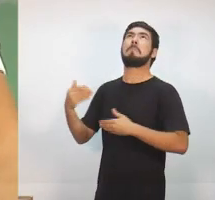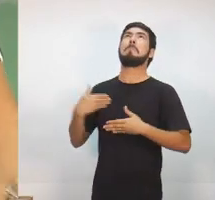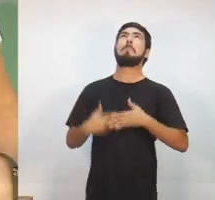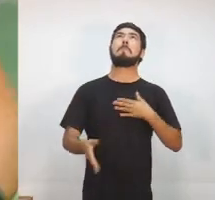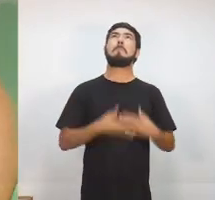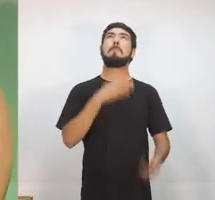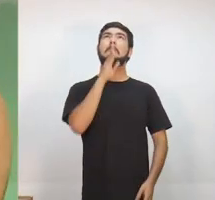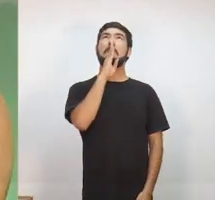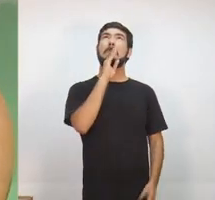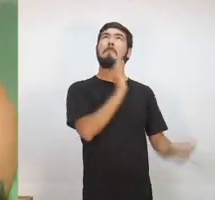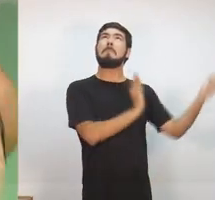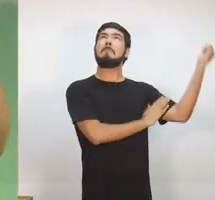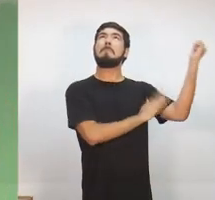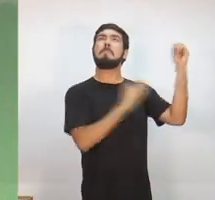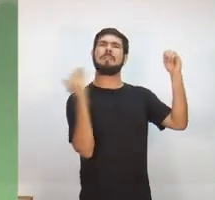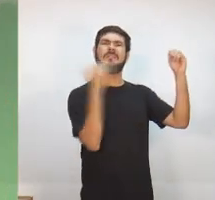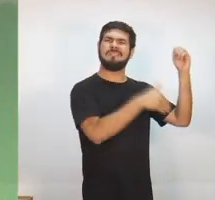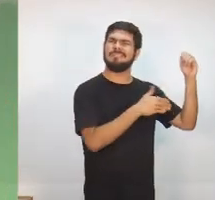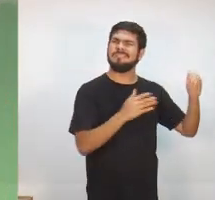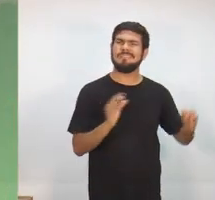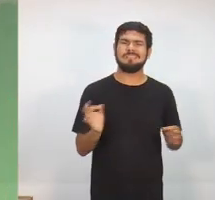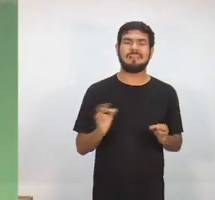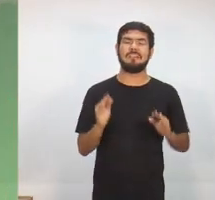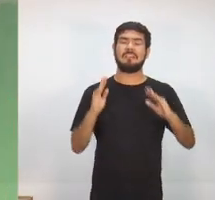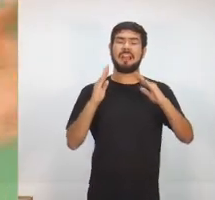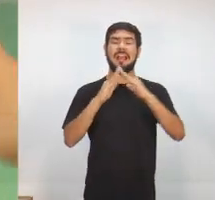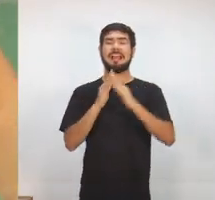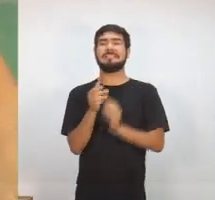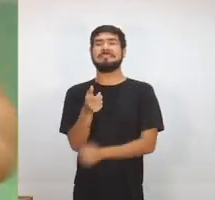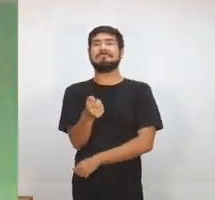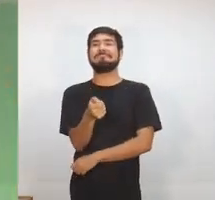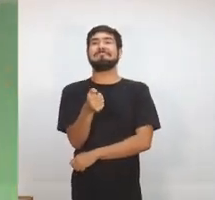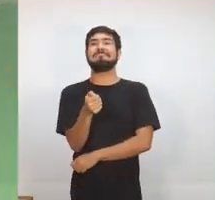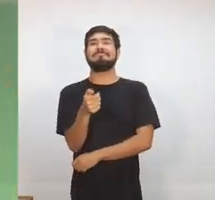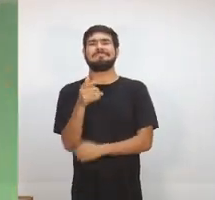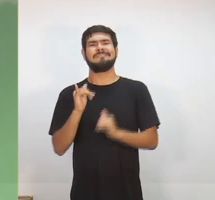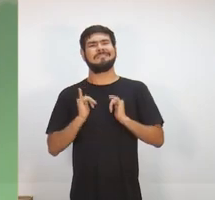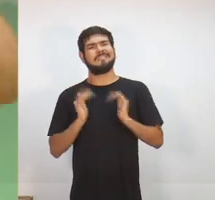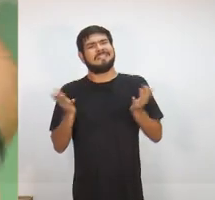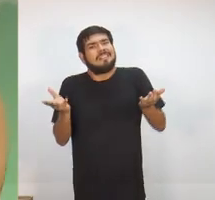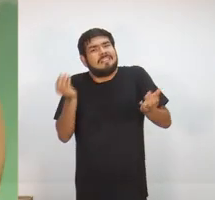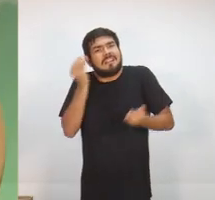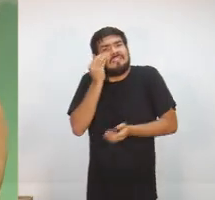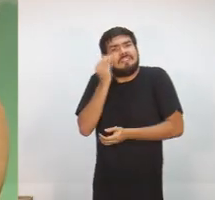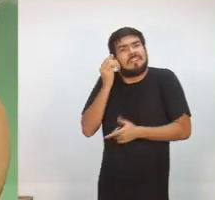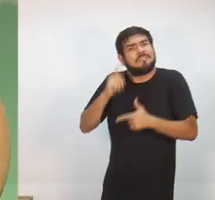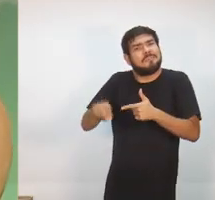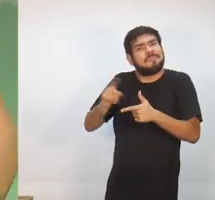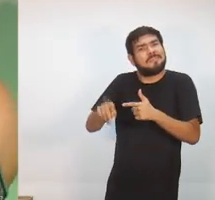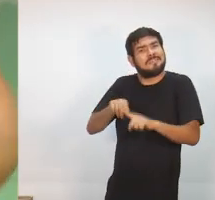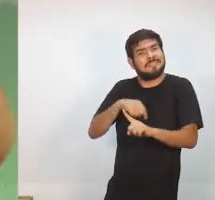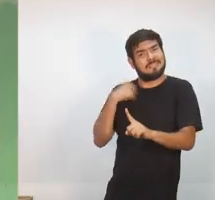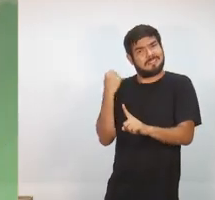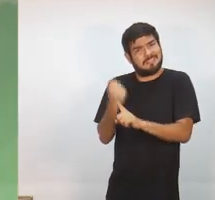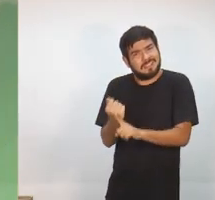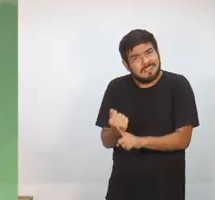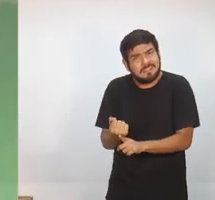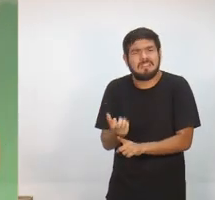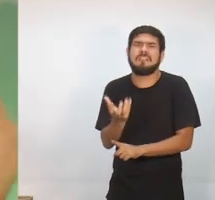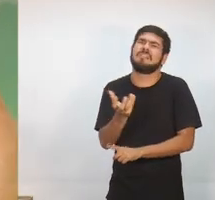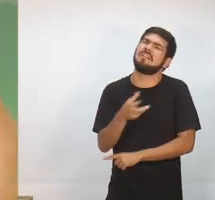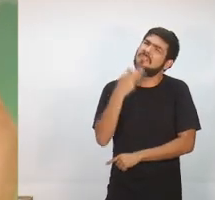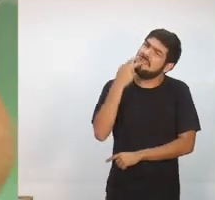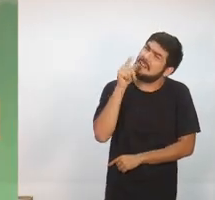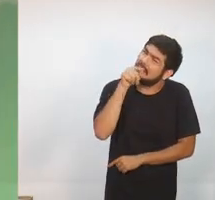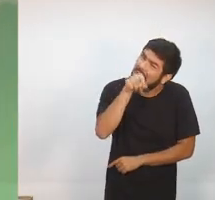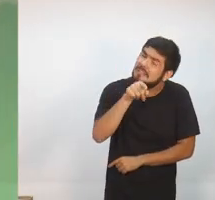os assuntos de segurança pública. Ele não sai nem da casa dele para discutir, para ver os problemas da sociedade. É por isso que eu quero te dizer